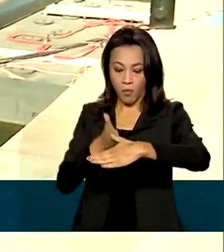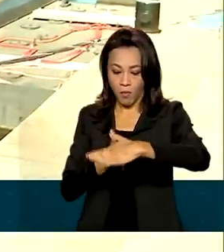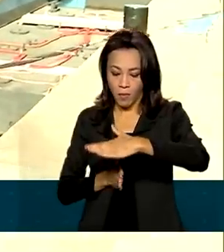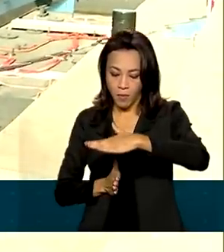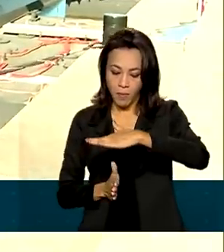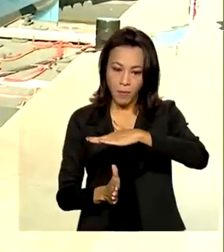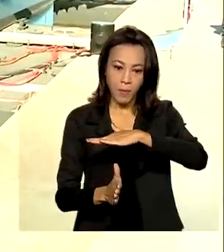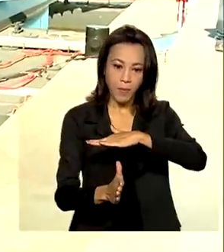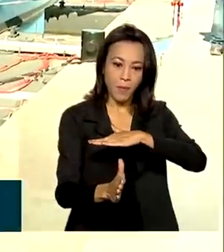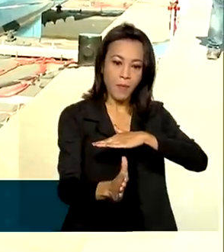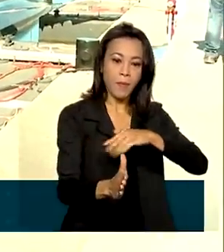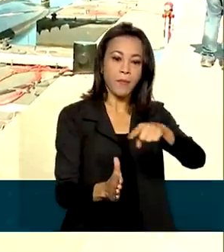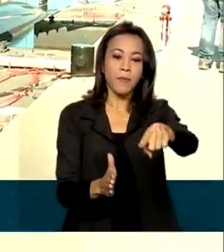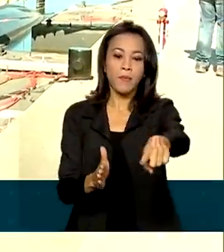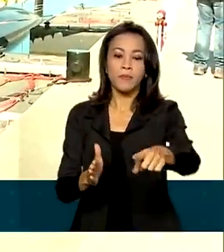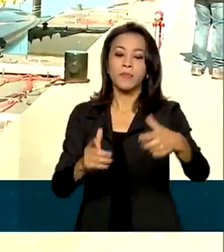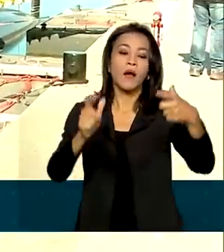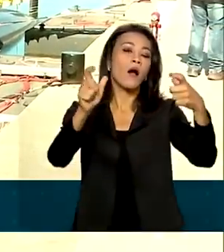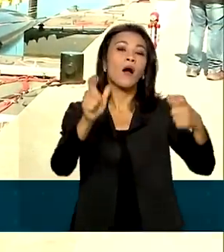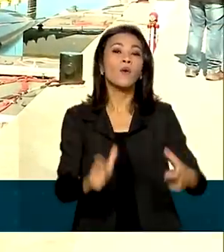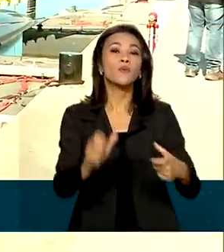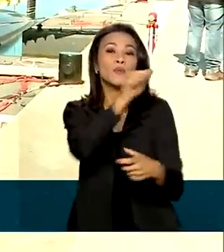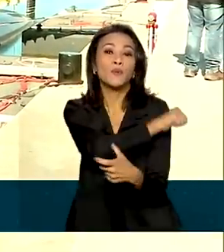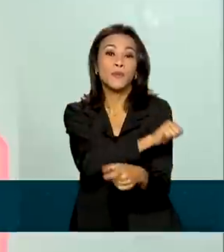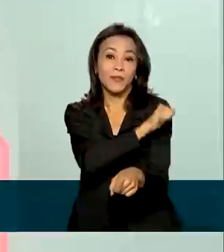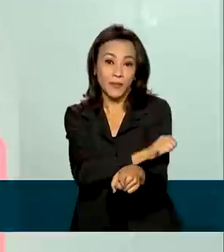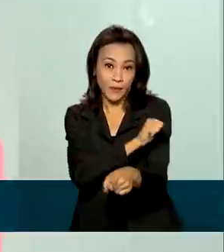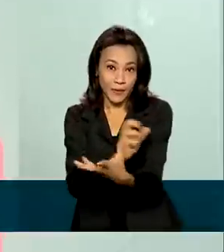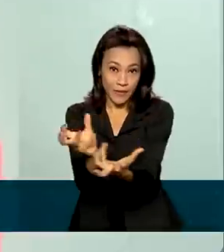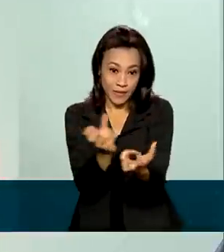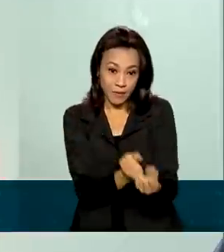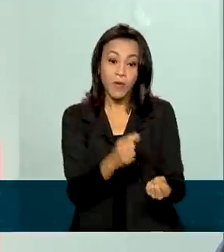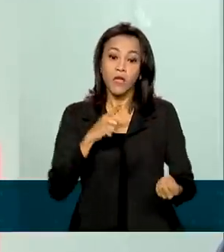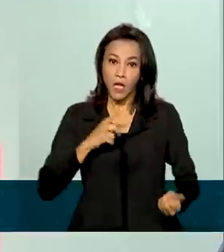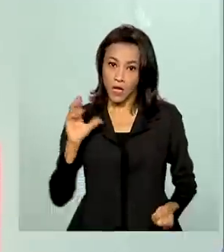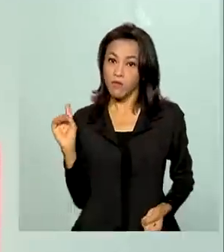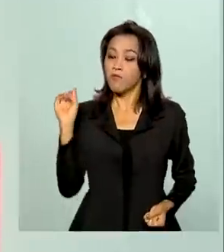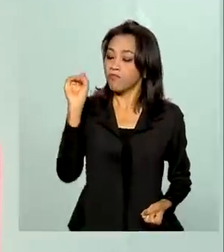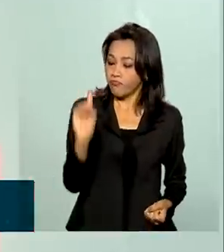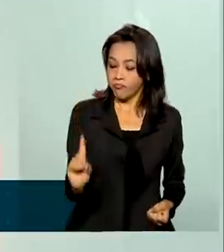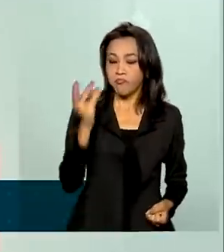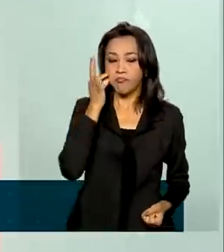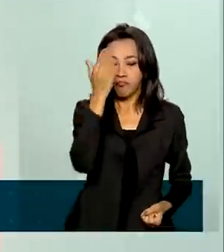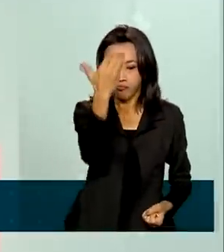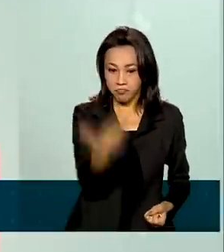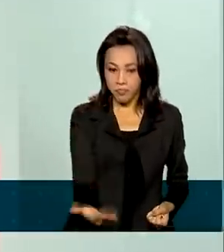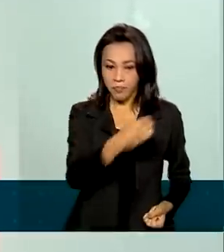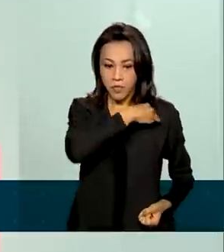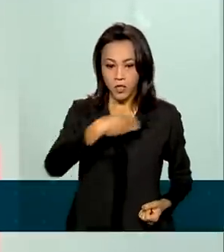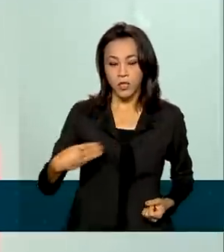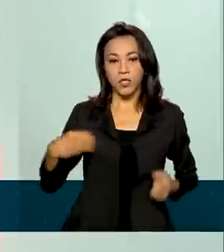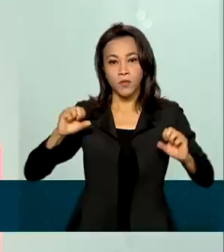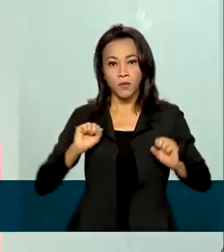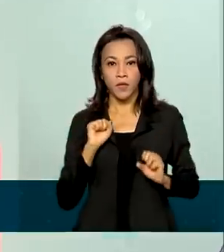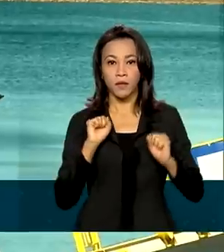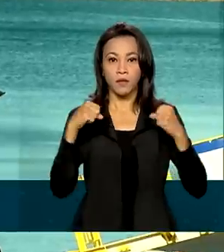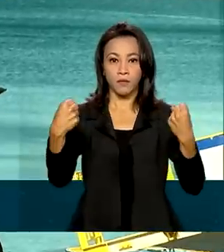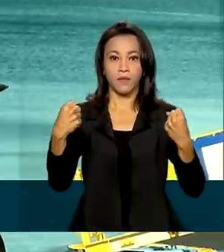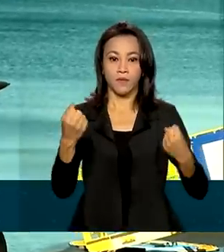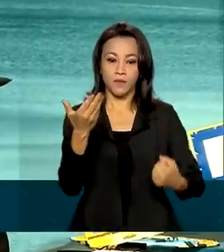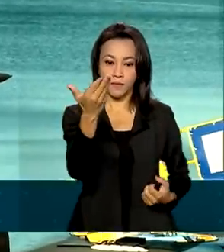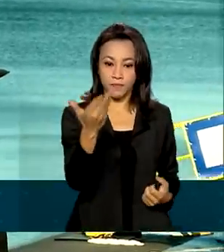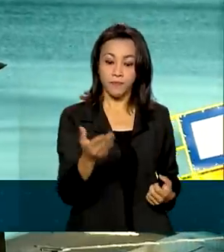entrega ocorreu na base naval de Itaguaí, no Rio de Janeiro, e contou com a presença do ministro da Defesa, Paulo Sérgio Nogueira.